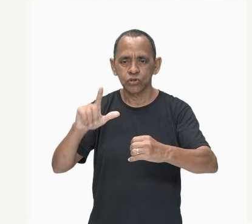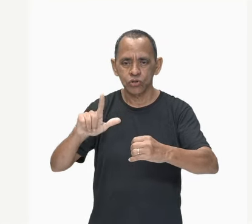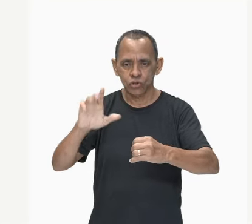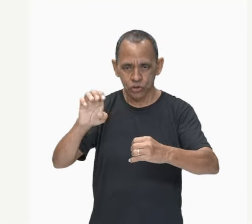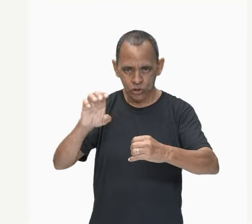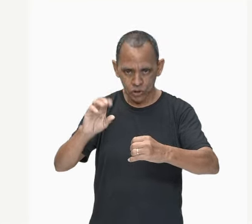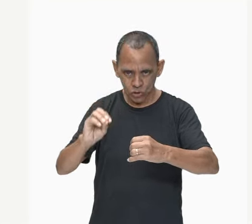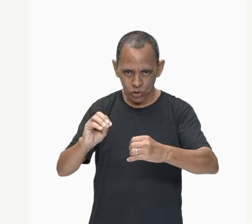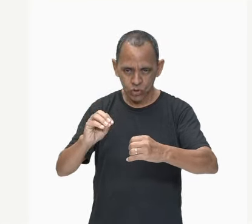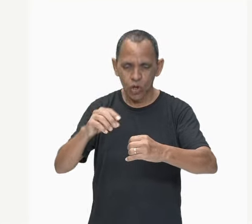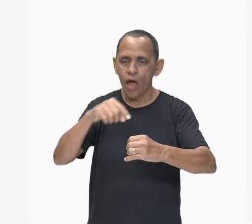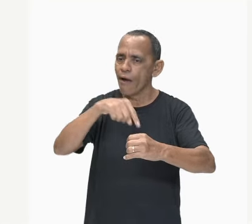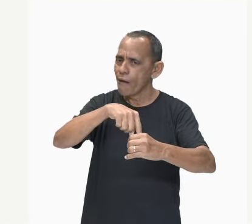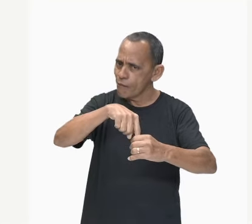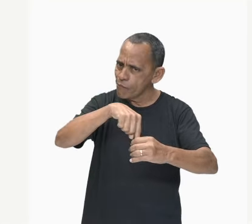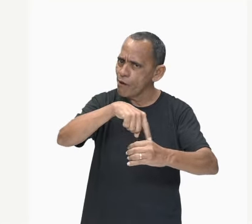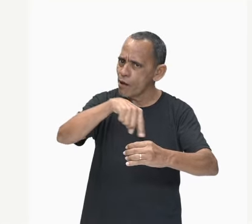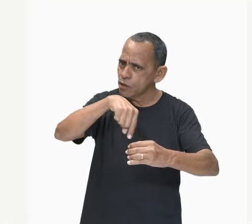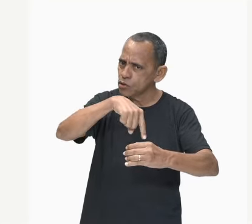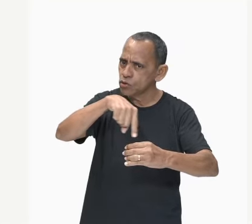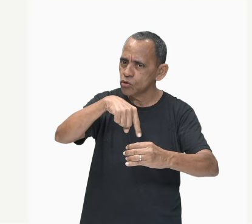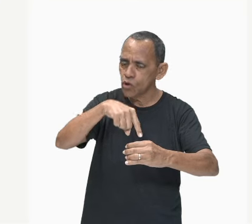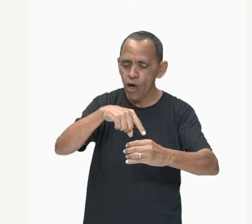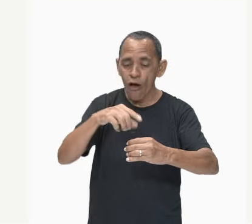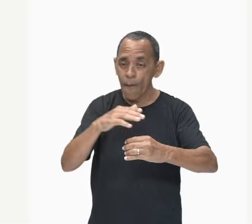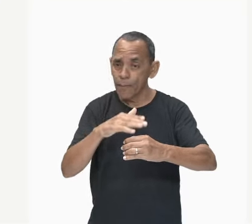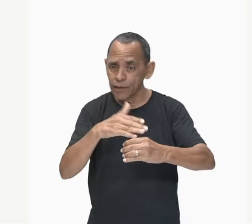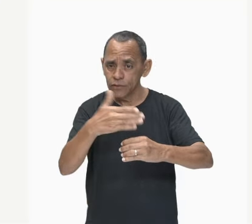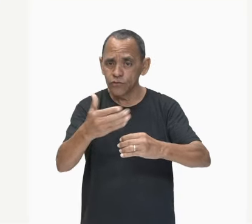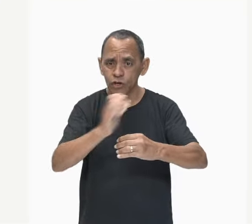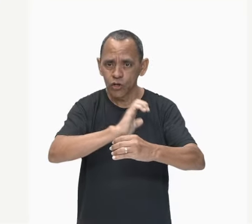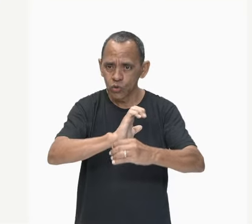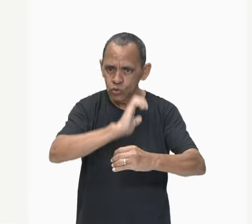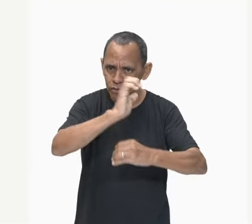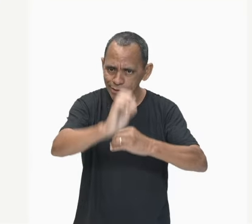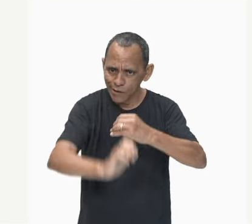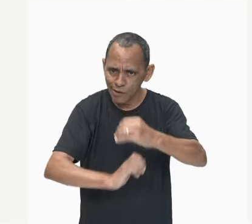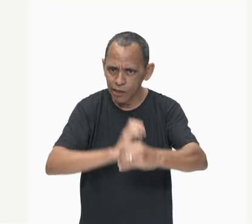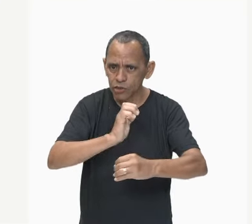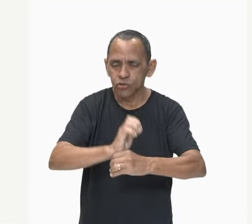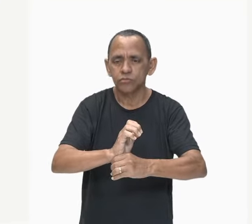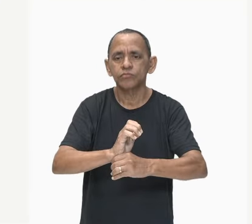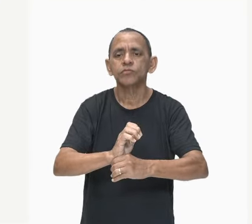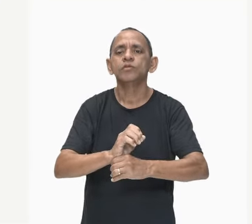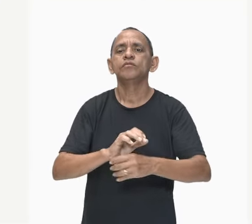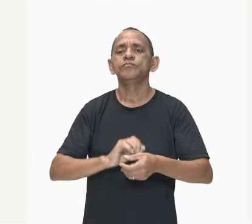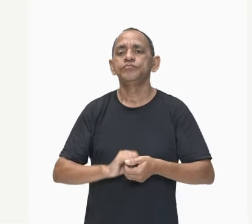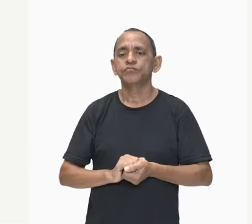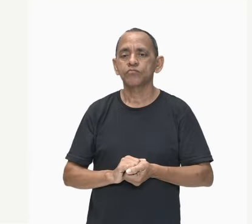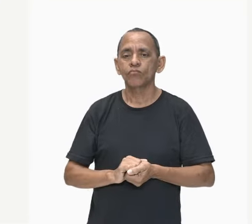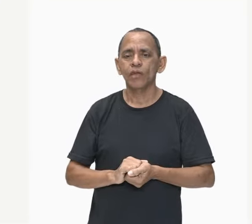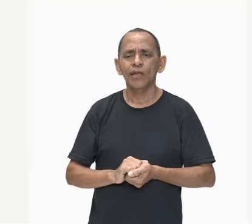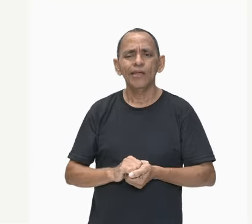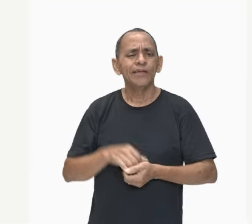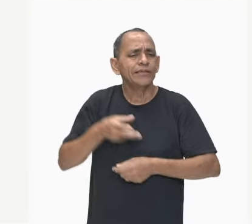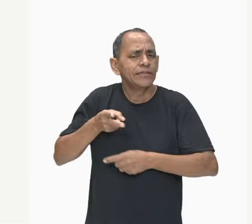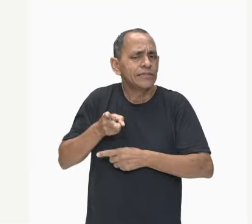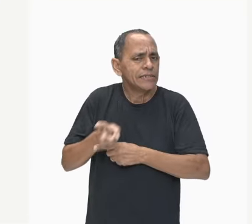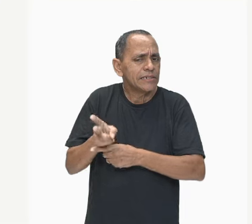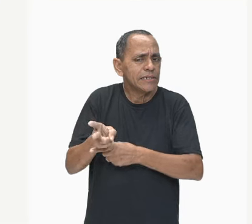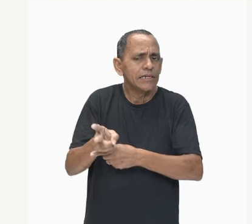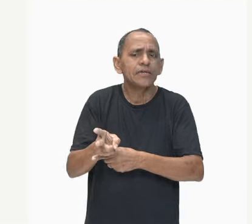Então, toda vez, aí você vai entender isso. Toda vez que eu estiver falando de fenômenos